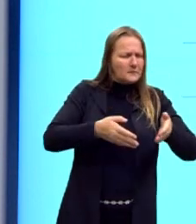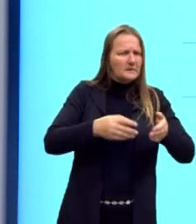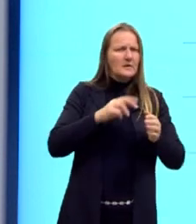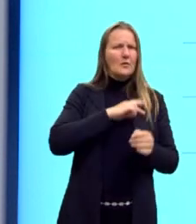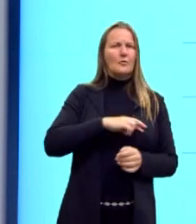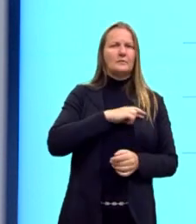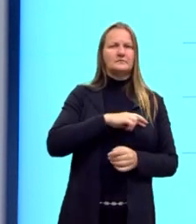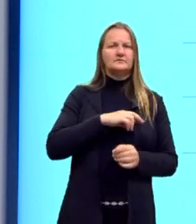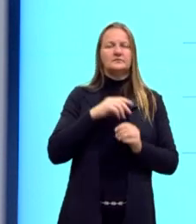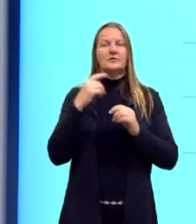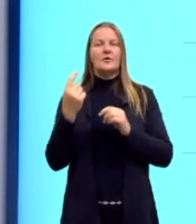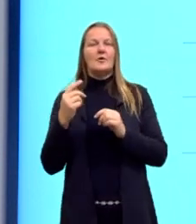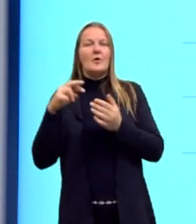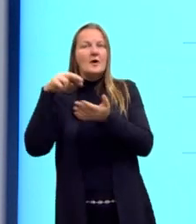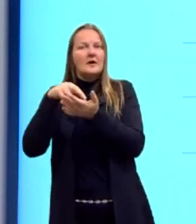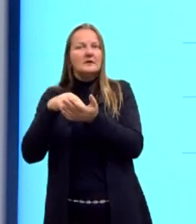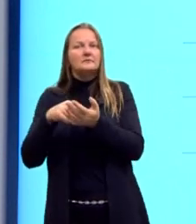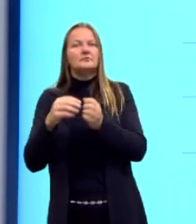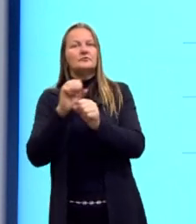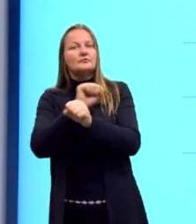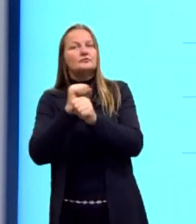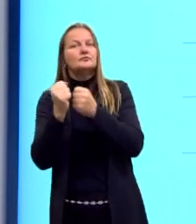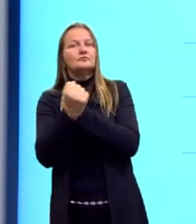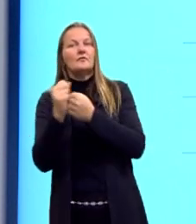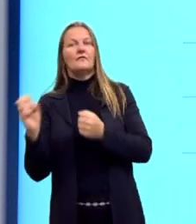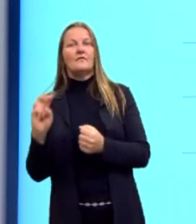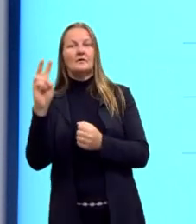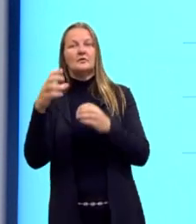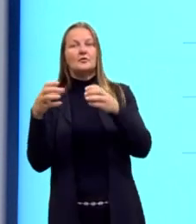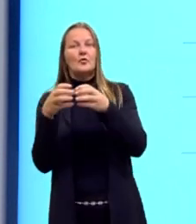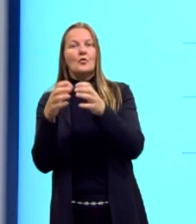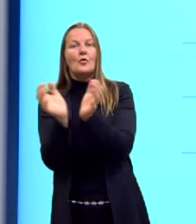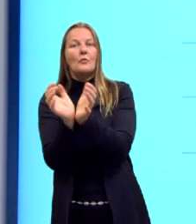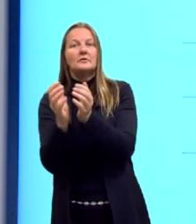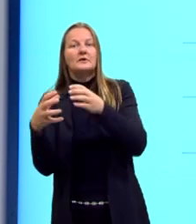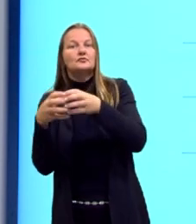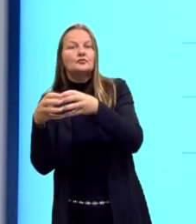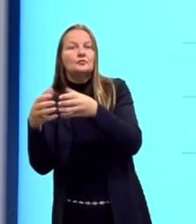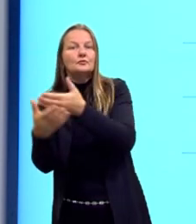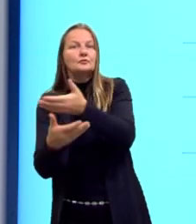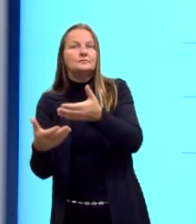romantismo. E o realismo já começa a ter o que? A valorização do coletivo.